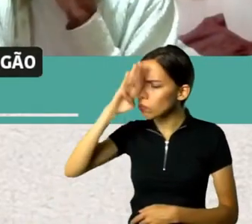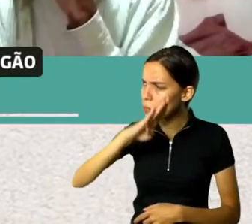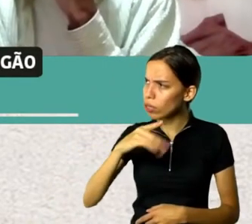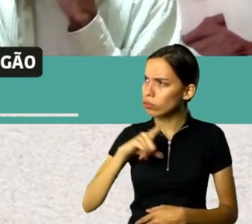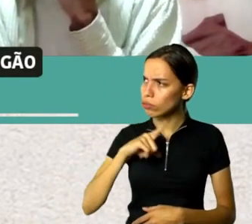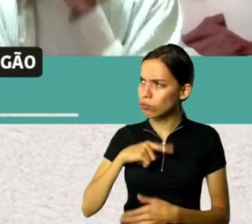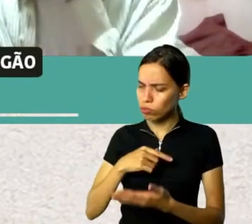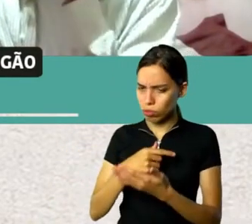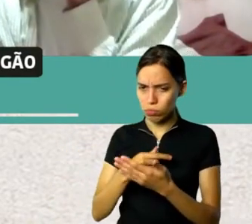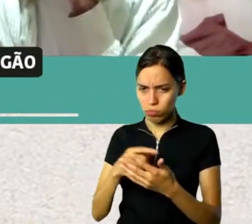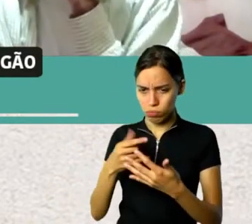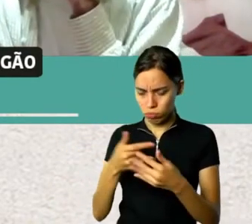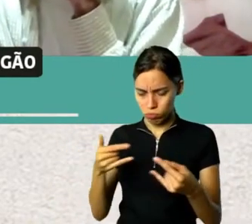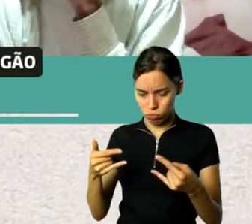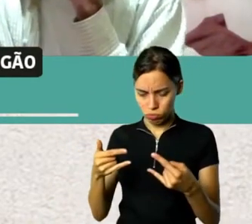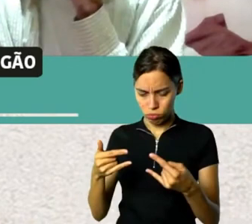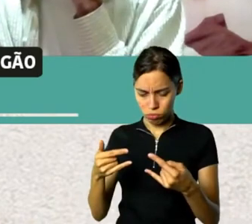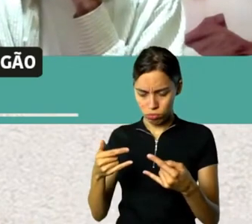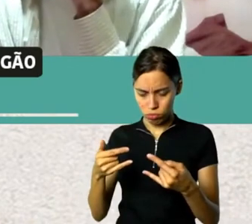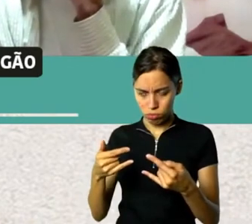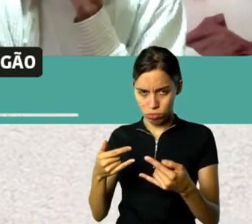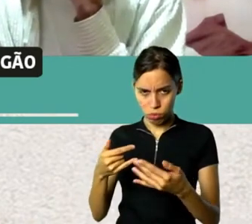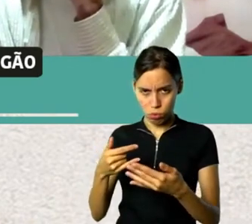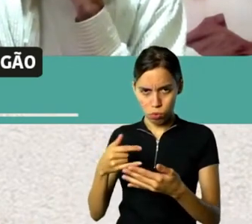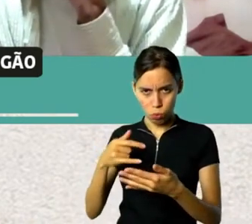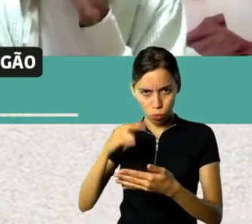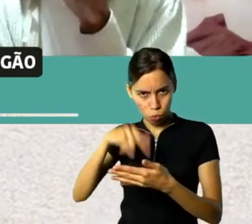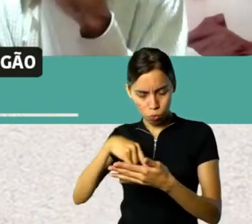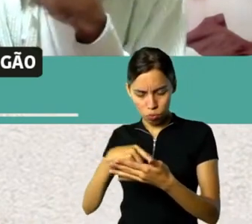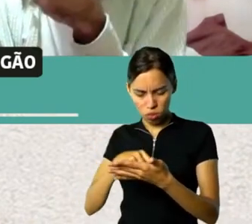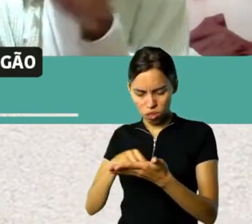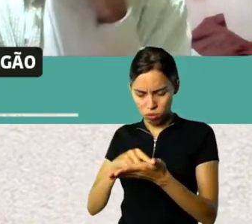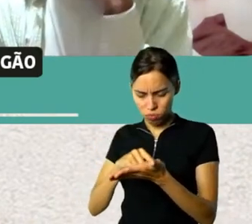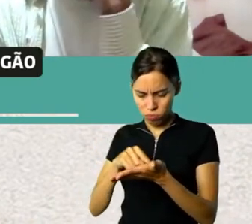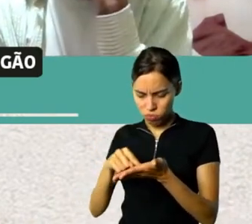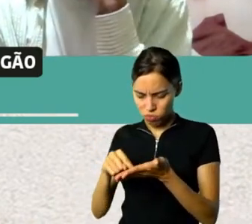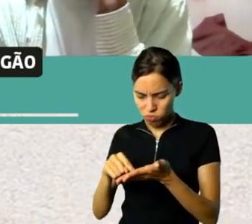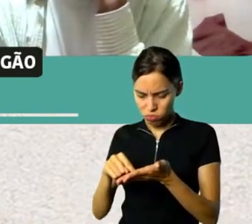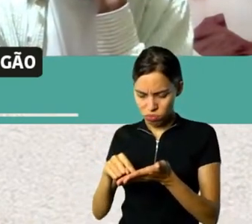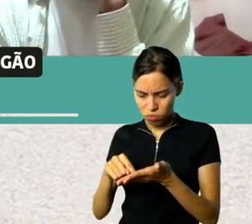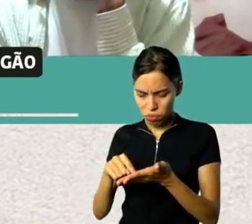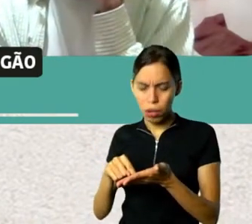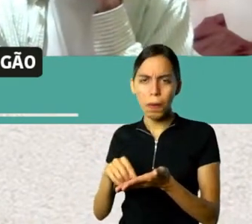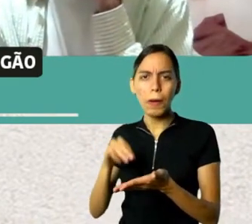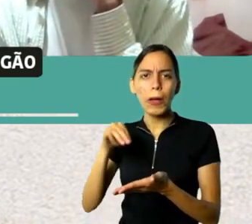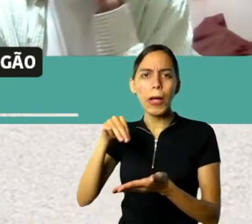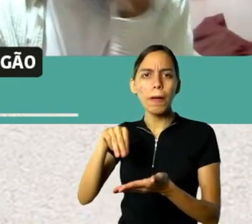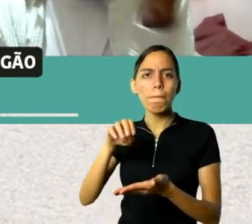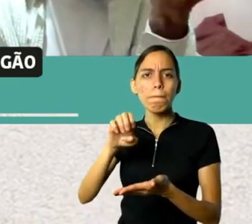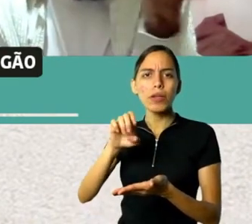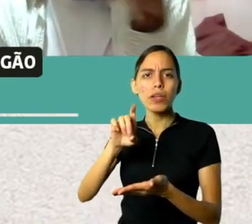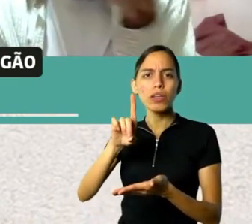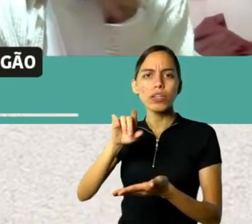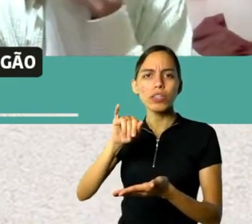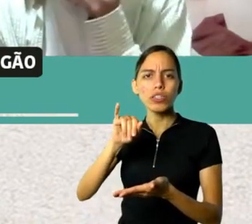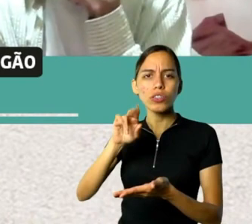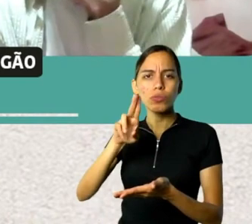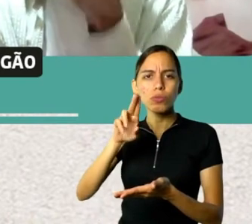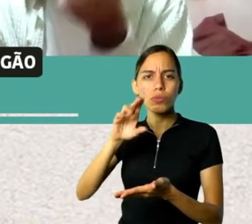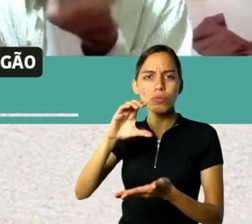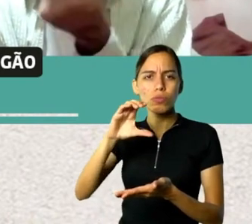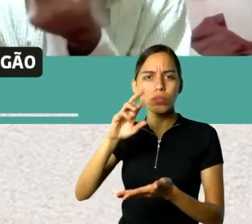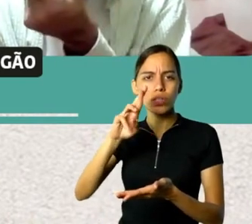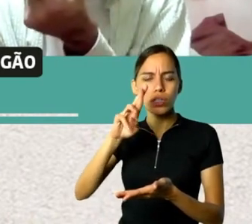sei que é lá, não é na França, é isso mesmo, medíocre, é. Mas é aí que tá, que nem eu tava falando,